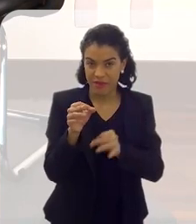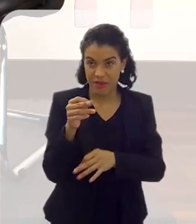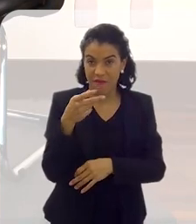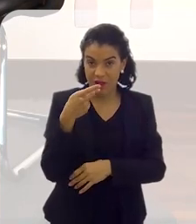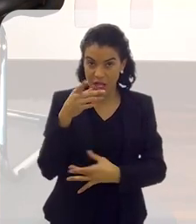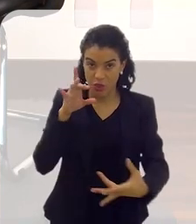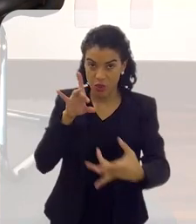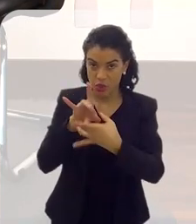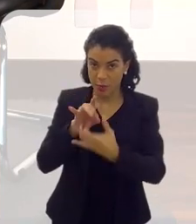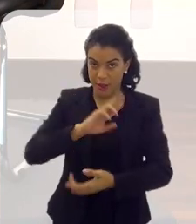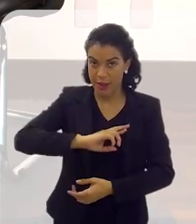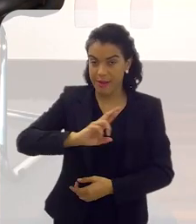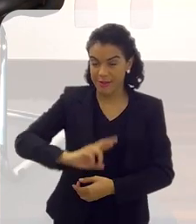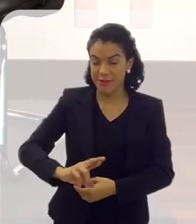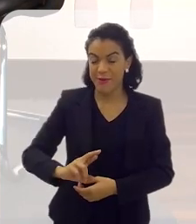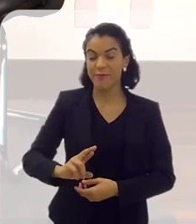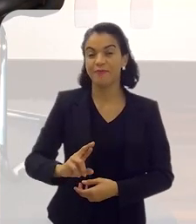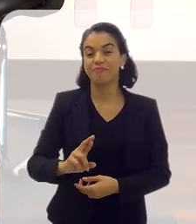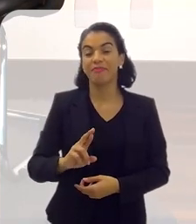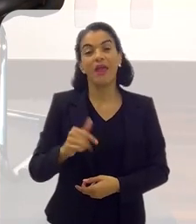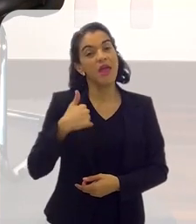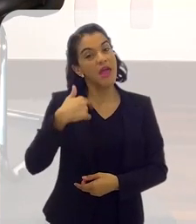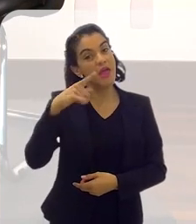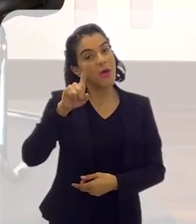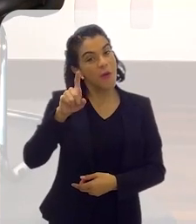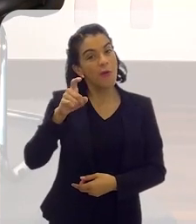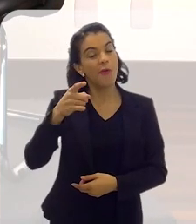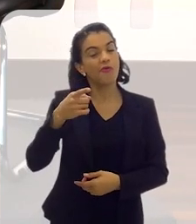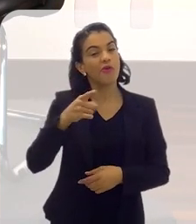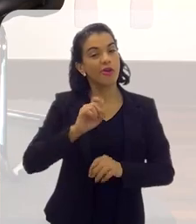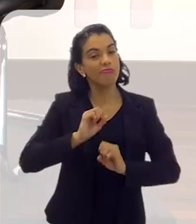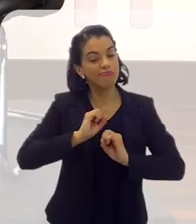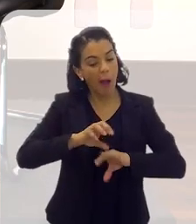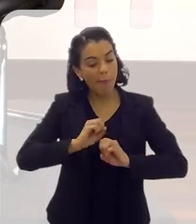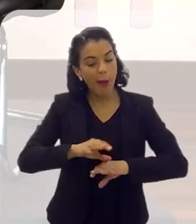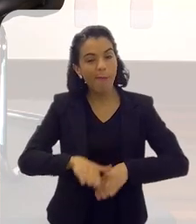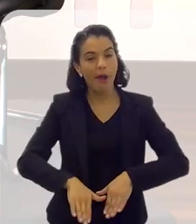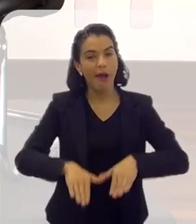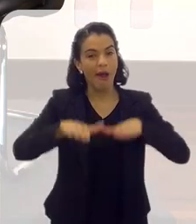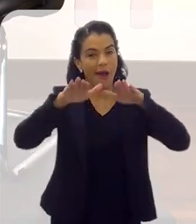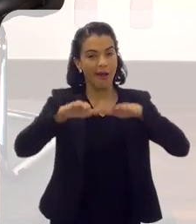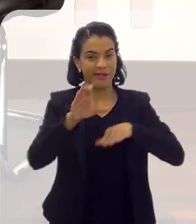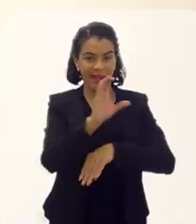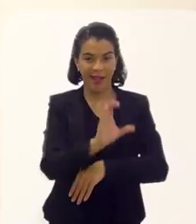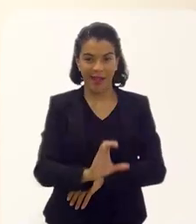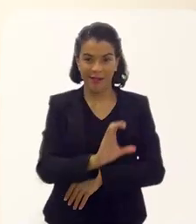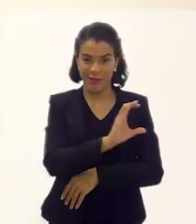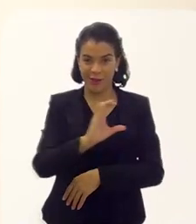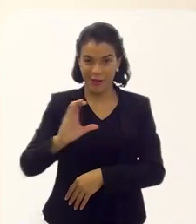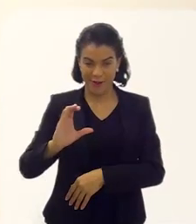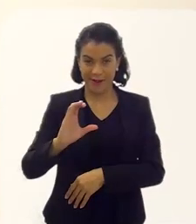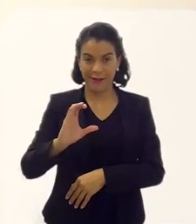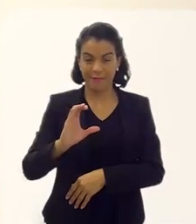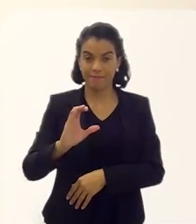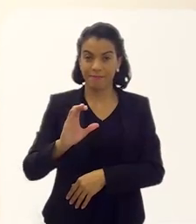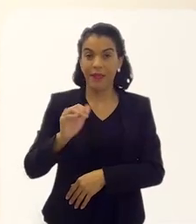Estava falando em relação à religião. Eu fui criada na igreja católica e